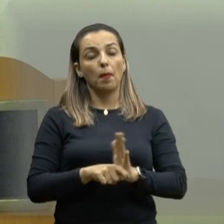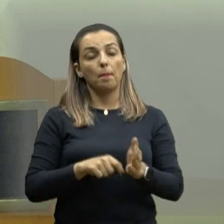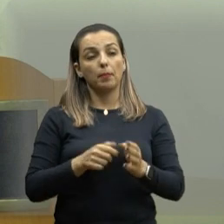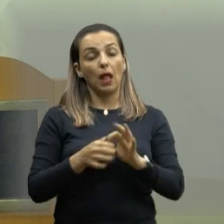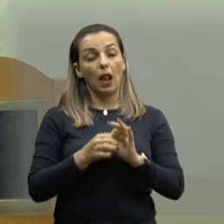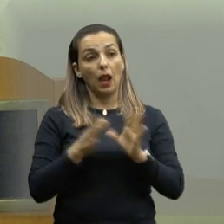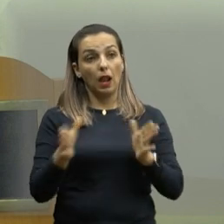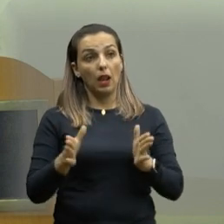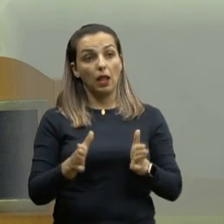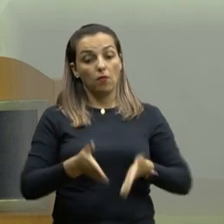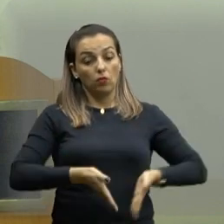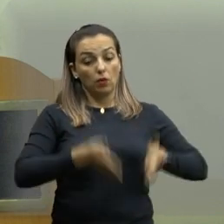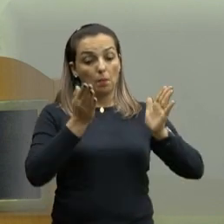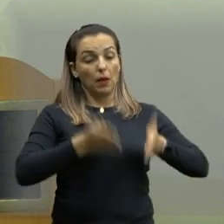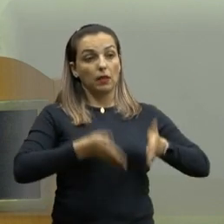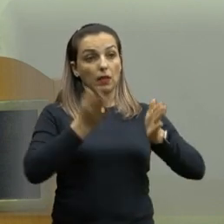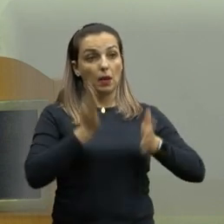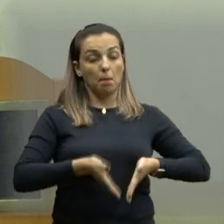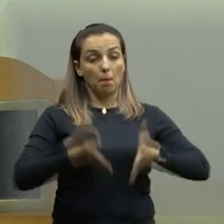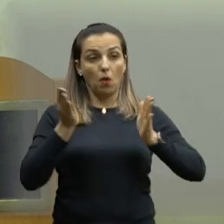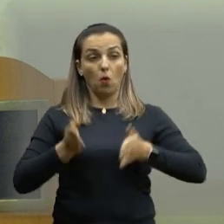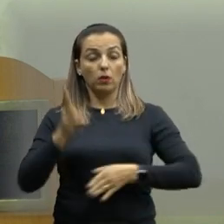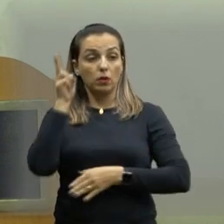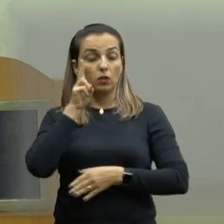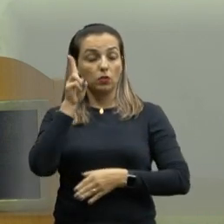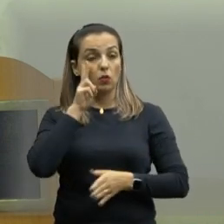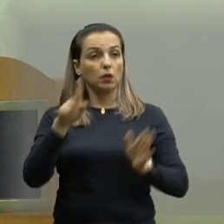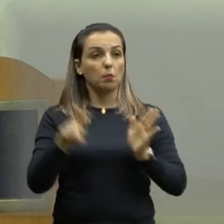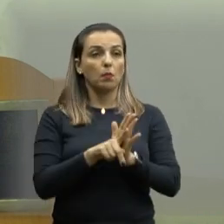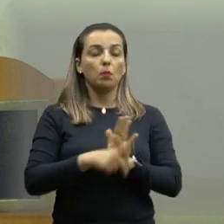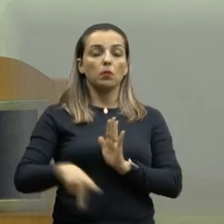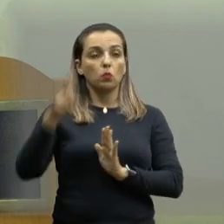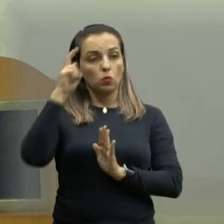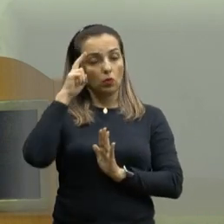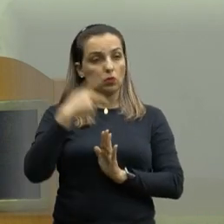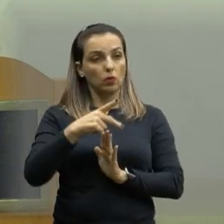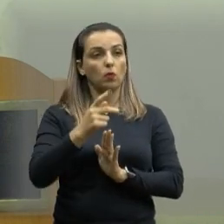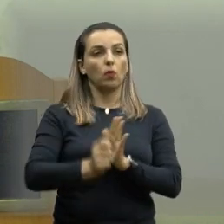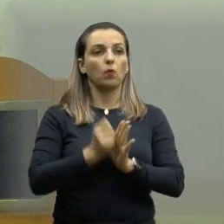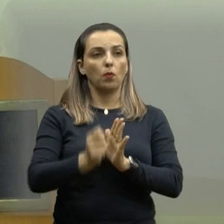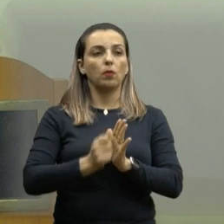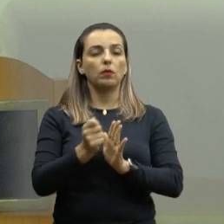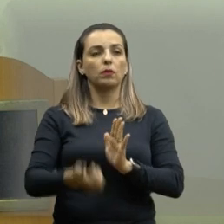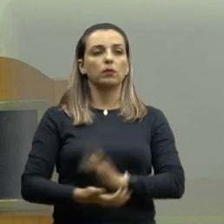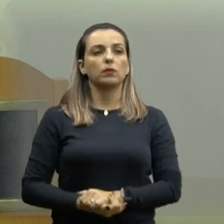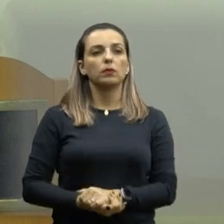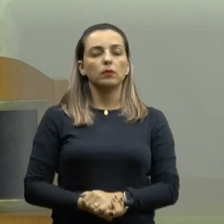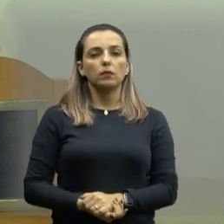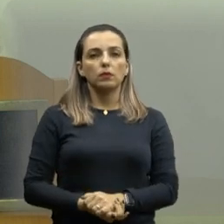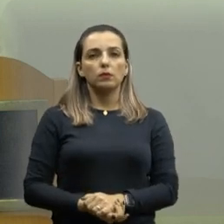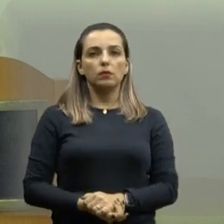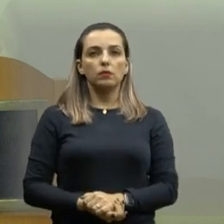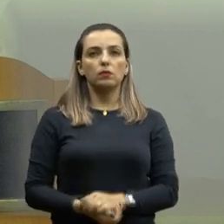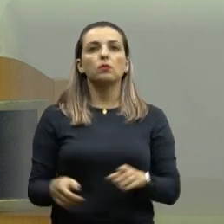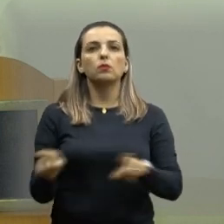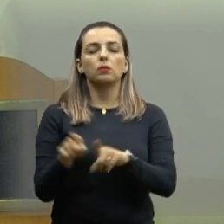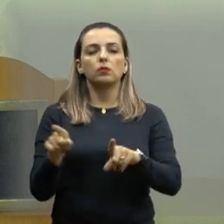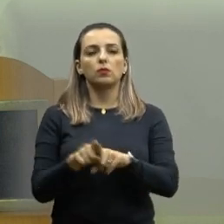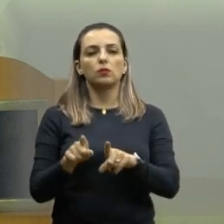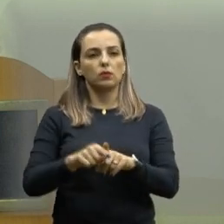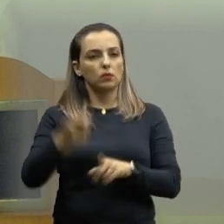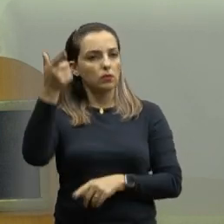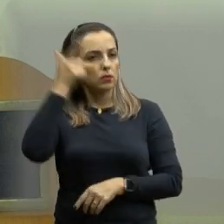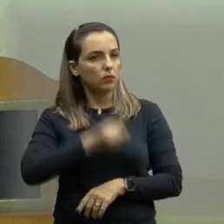declarados, patrimônios históricos, arquitetônicos e culturais de nossa cidade. Também conquistamos no